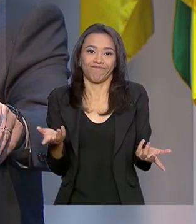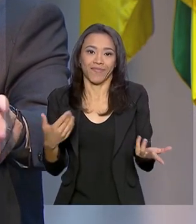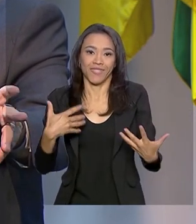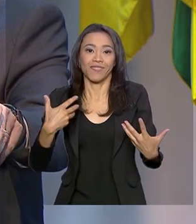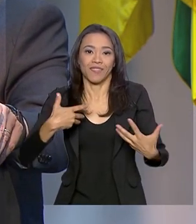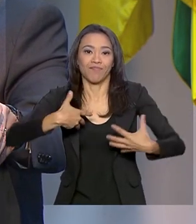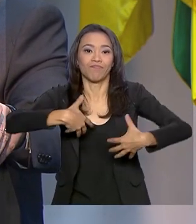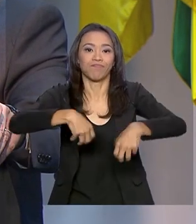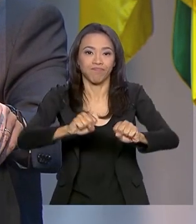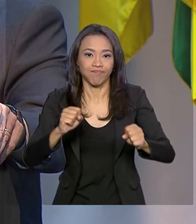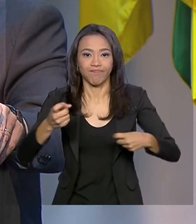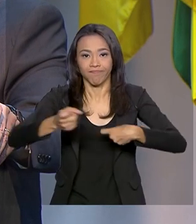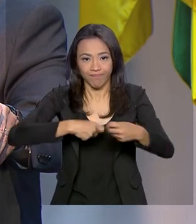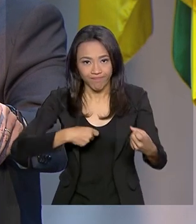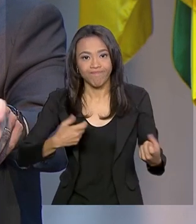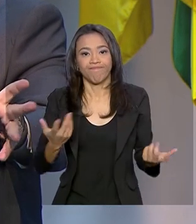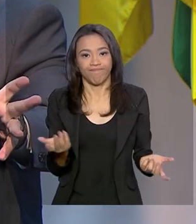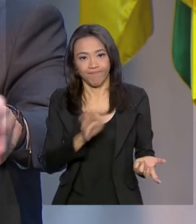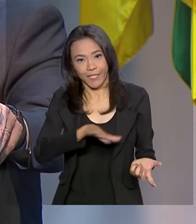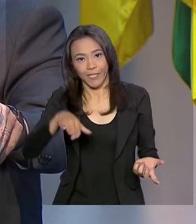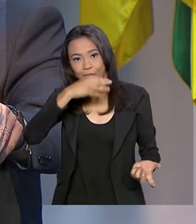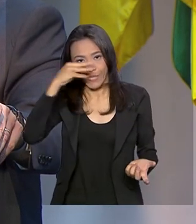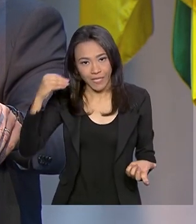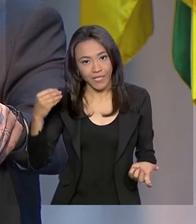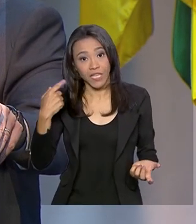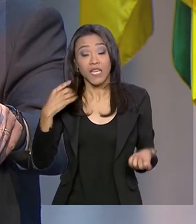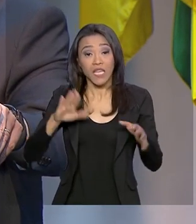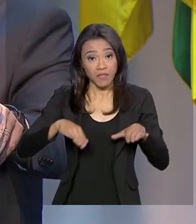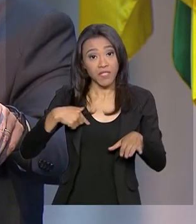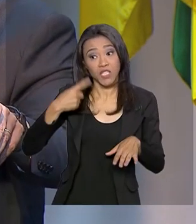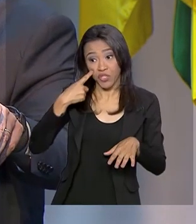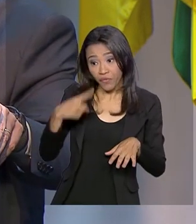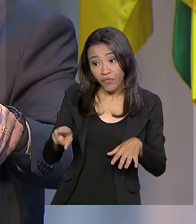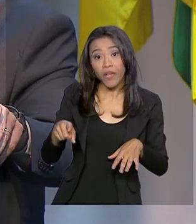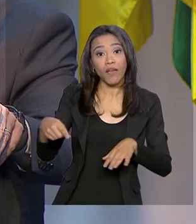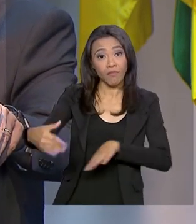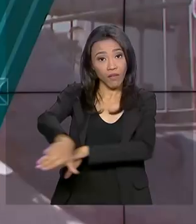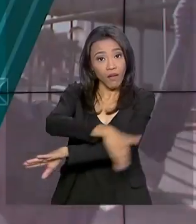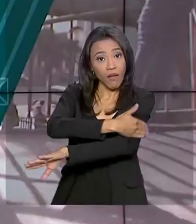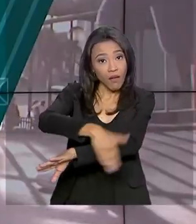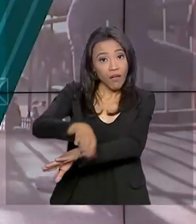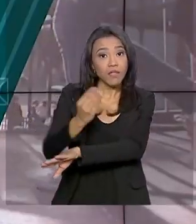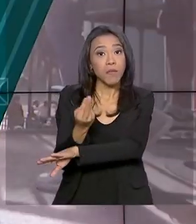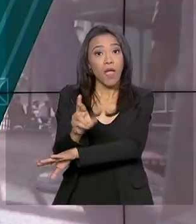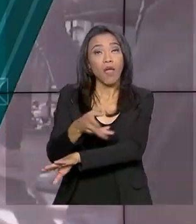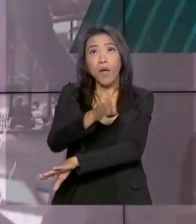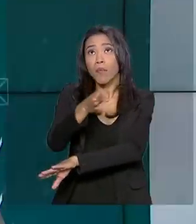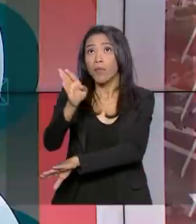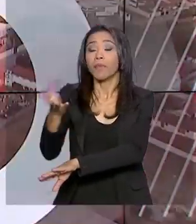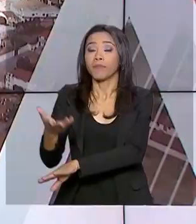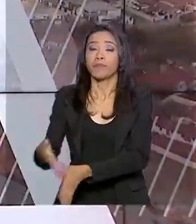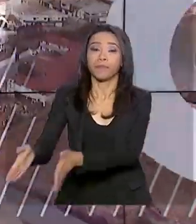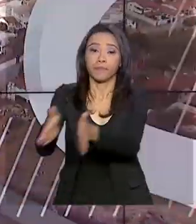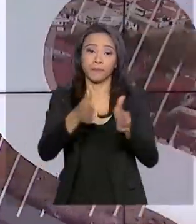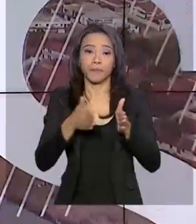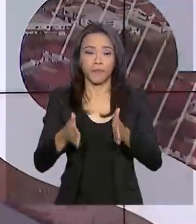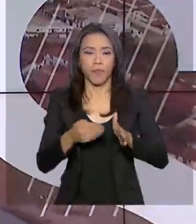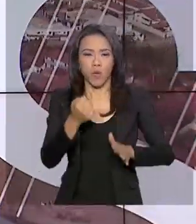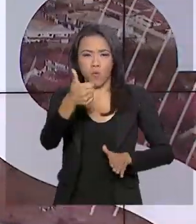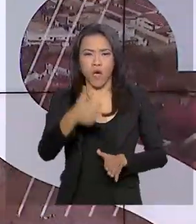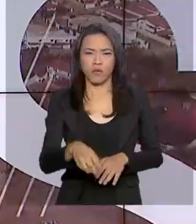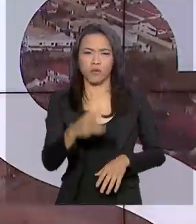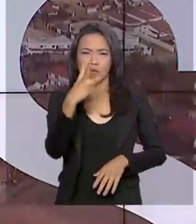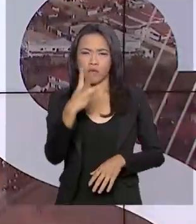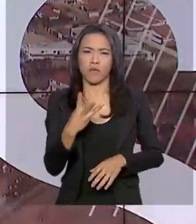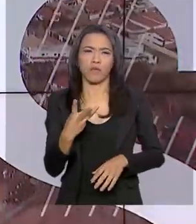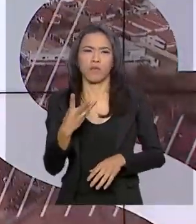não é incomum, nós vemos pessoas nessa condição até nas estradas. Com quase três décadas de